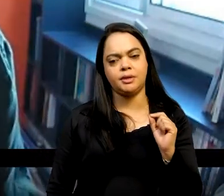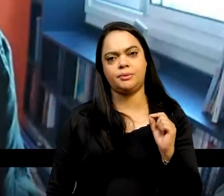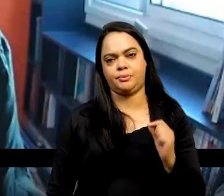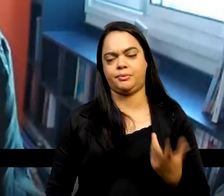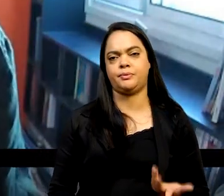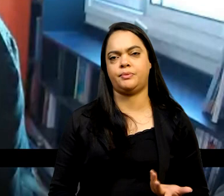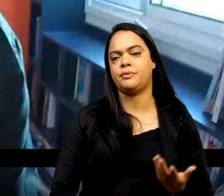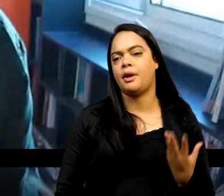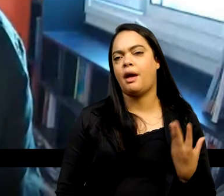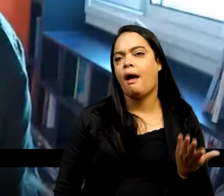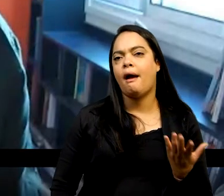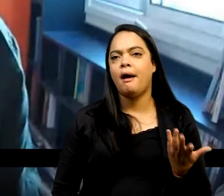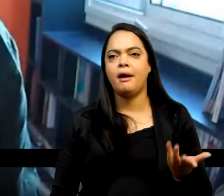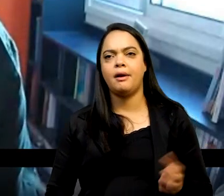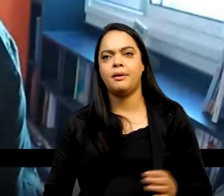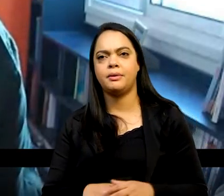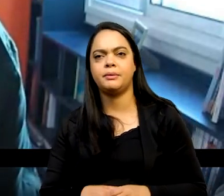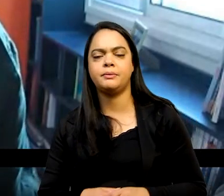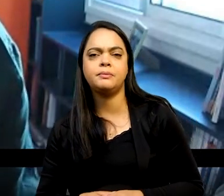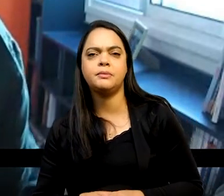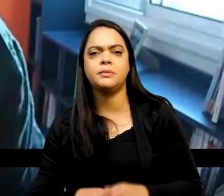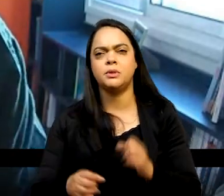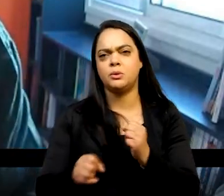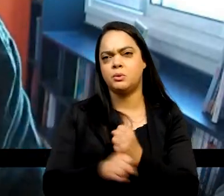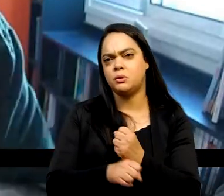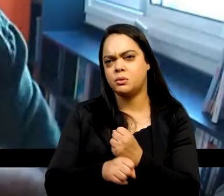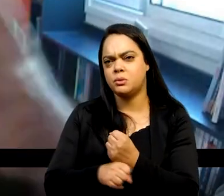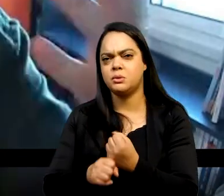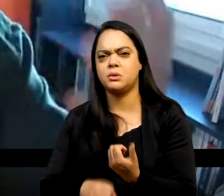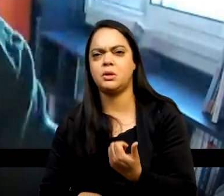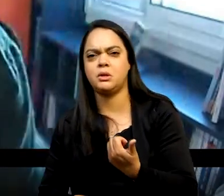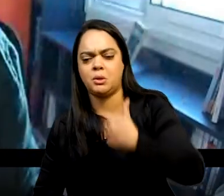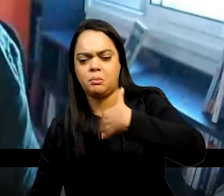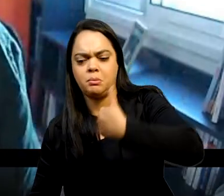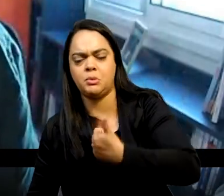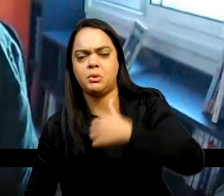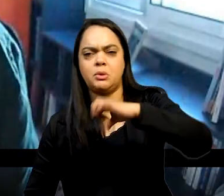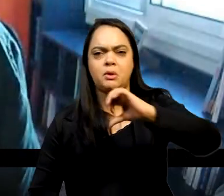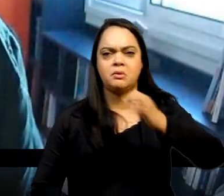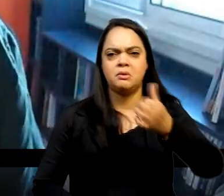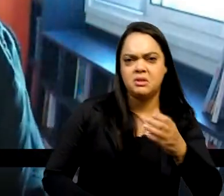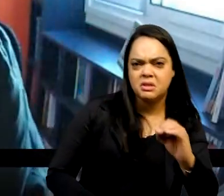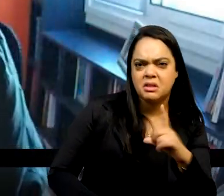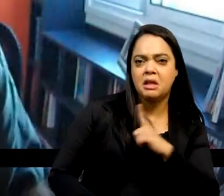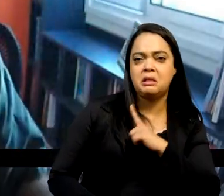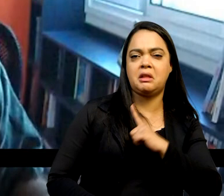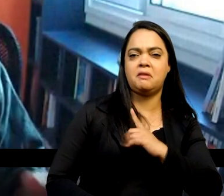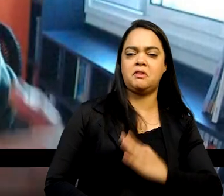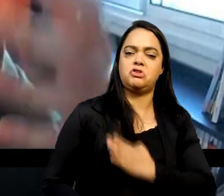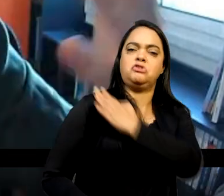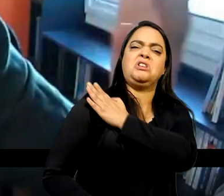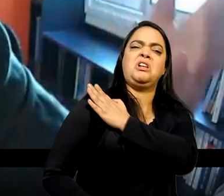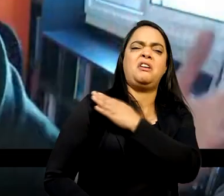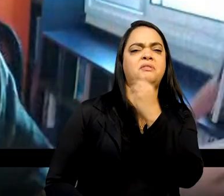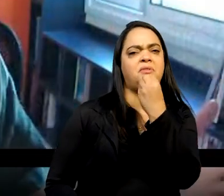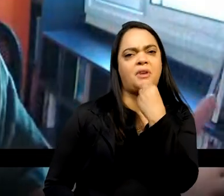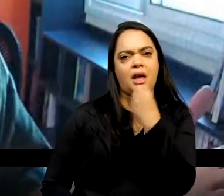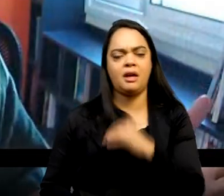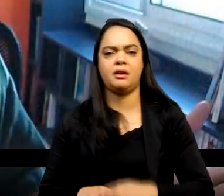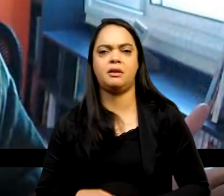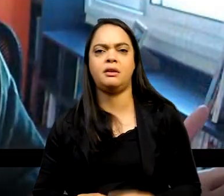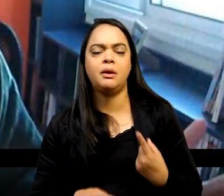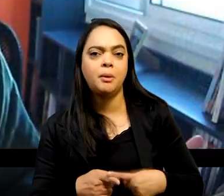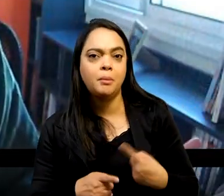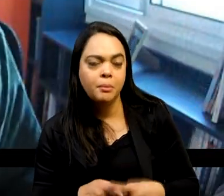Brasil nos anos 60 houve uma ditadura frouxa. Por quê? Ah, porque a ditadura barra pesada mesmo teria